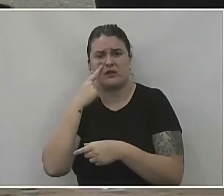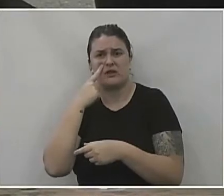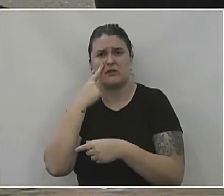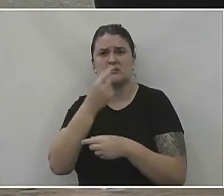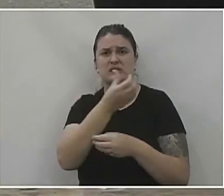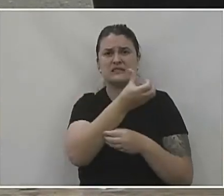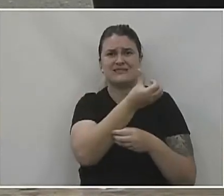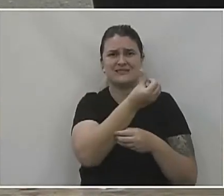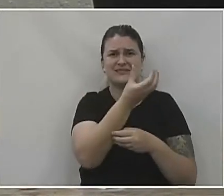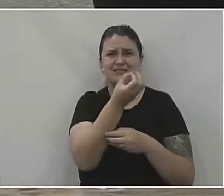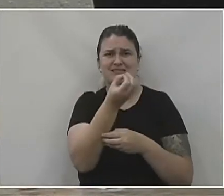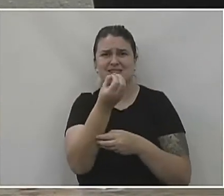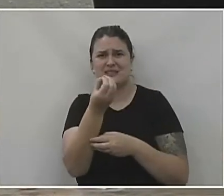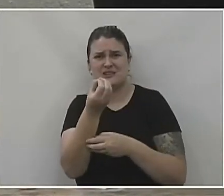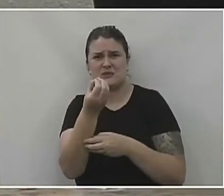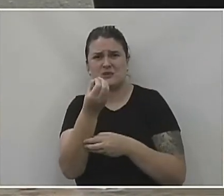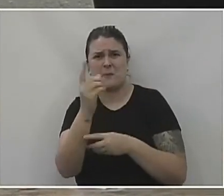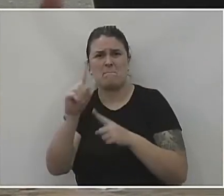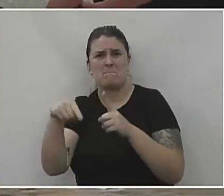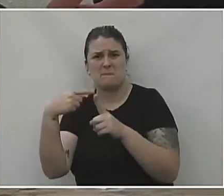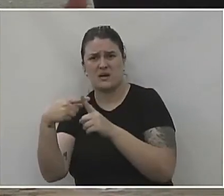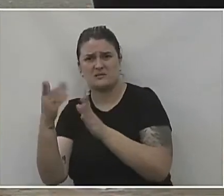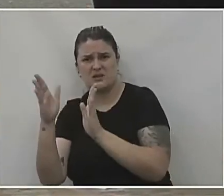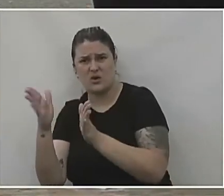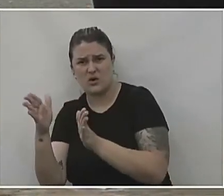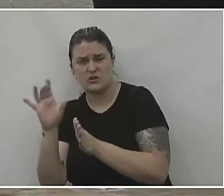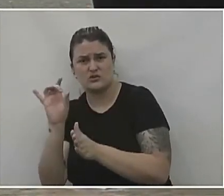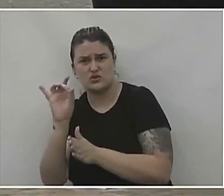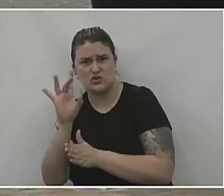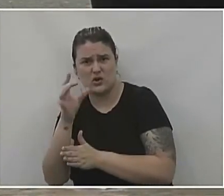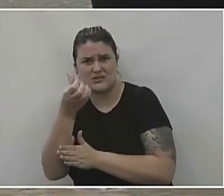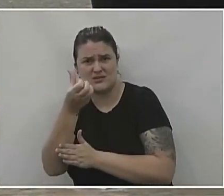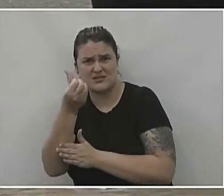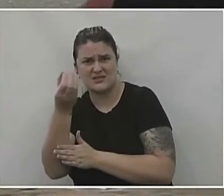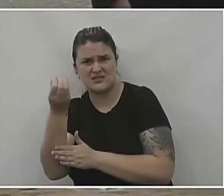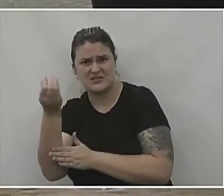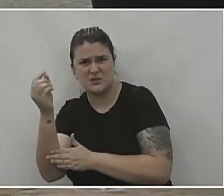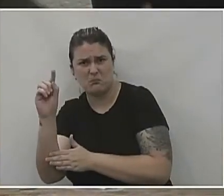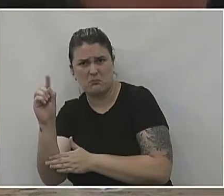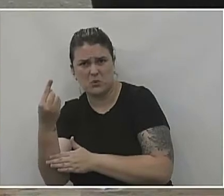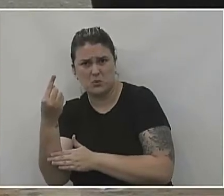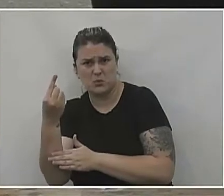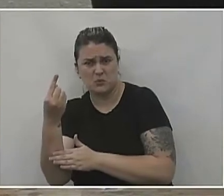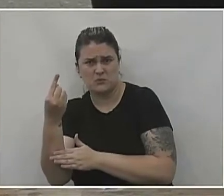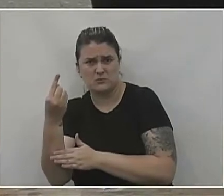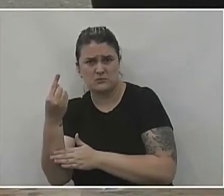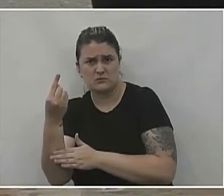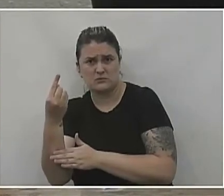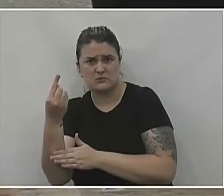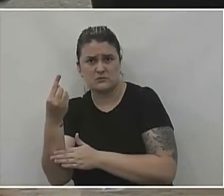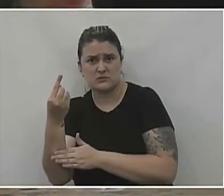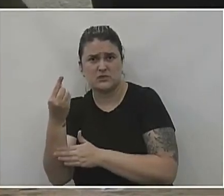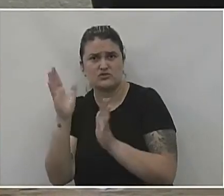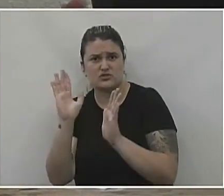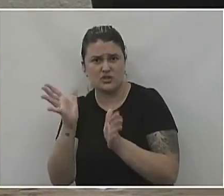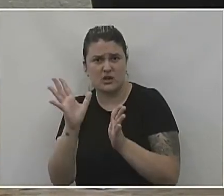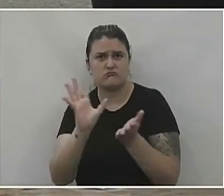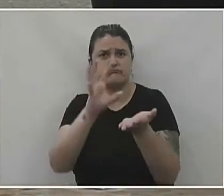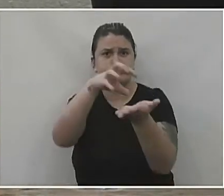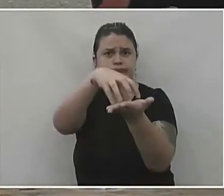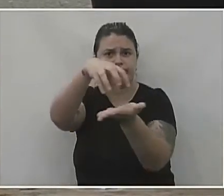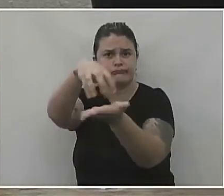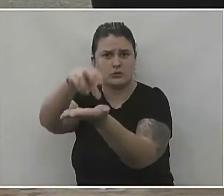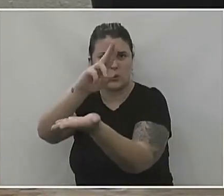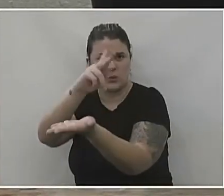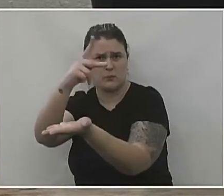de 600, foi tirado o que tem aqui e mais que vocês têm agora, vocês têm 600 e poucos mil. Vocês estão aplicando, já colocaram nas UPA que vocês falaram aqui